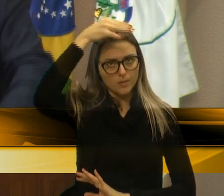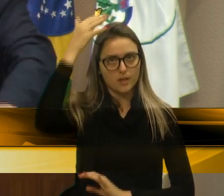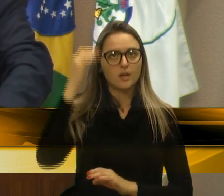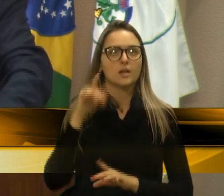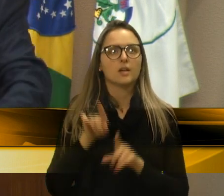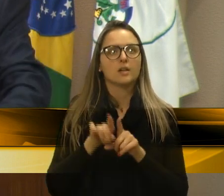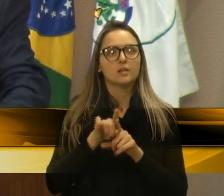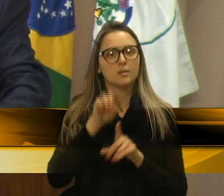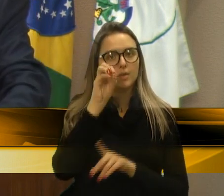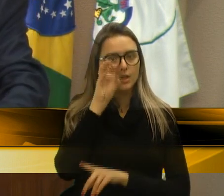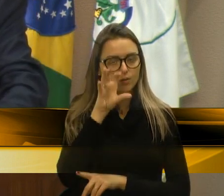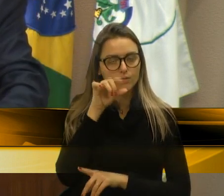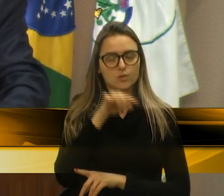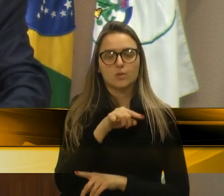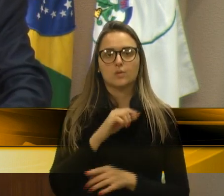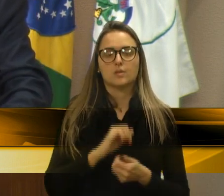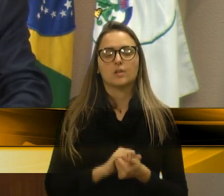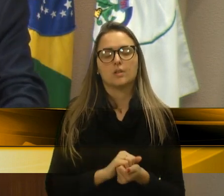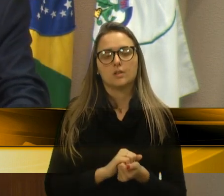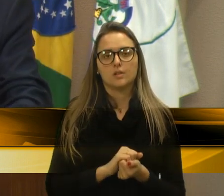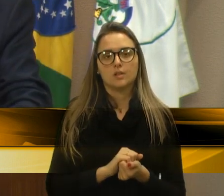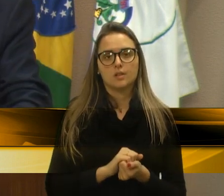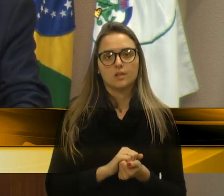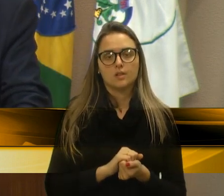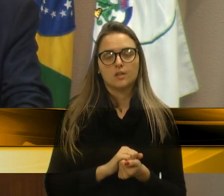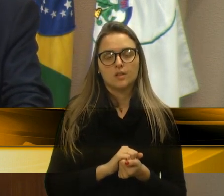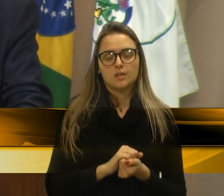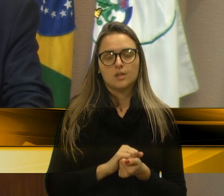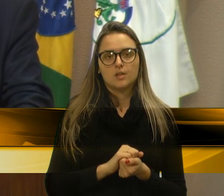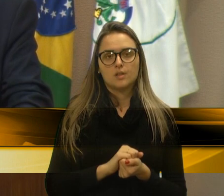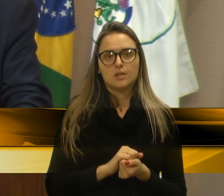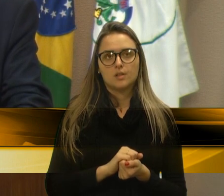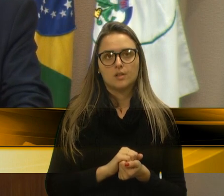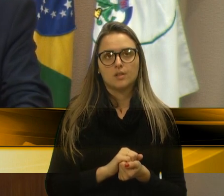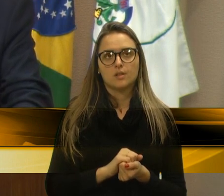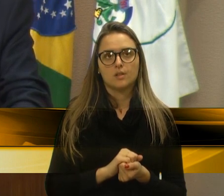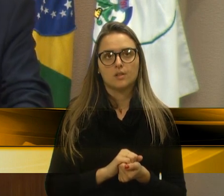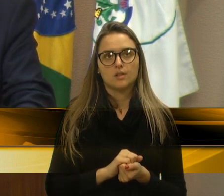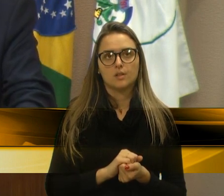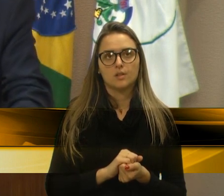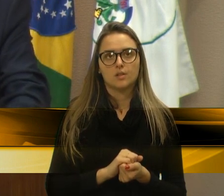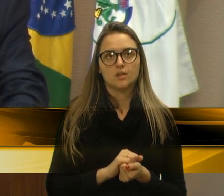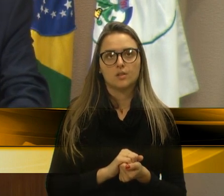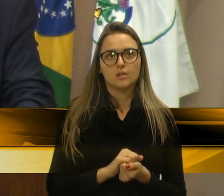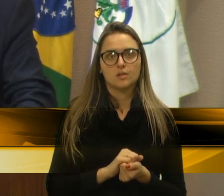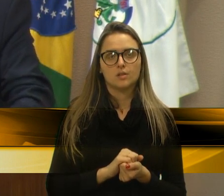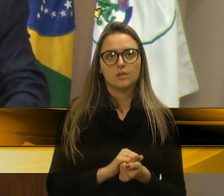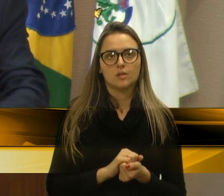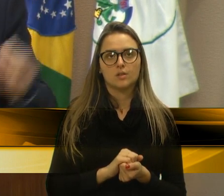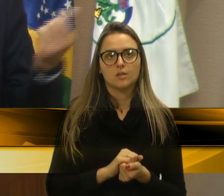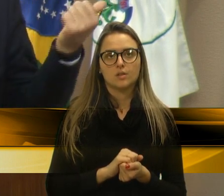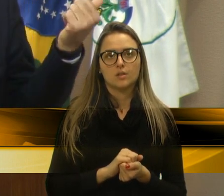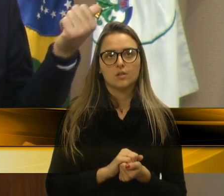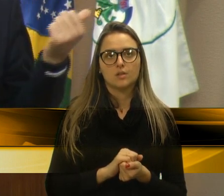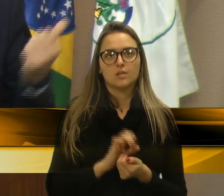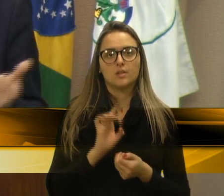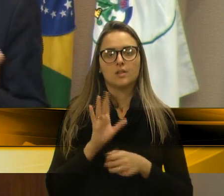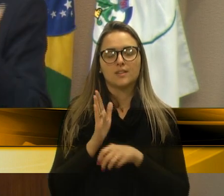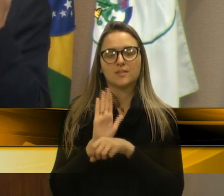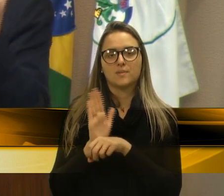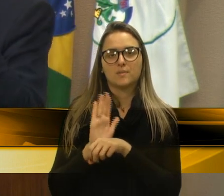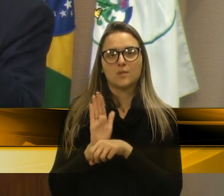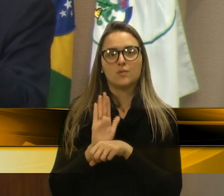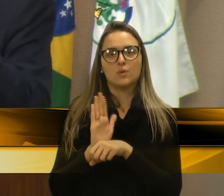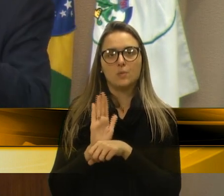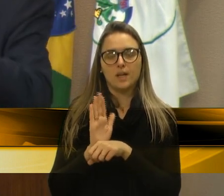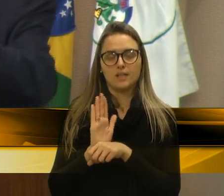Fiúza, vereador Fiúza, isso só, vendo lá de perto, já fiz até um filmete, que trouxe aqui, para